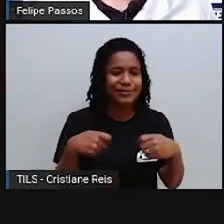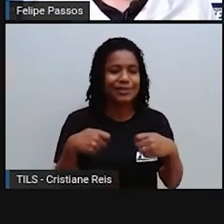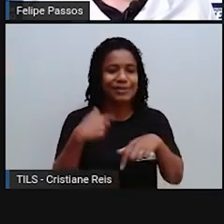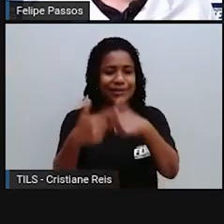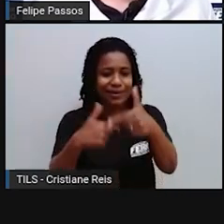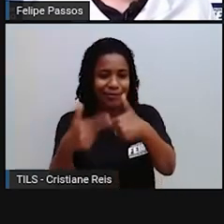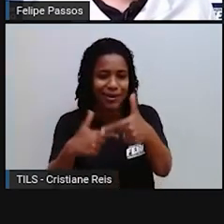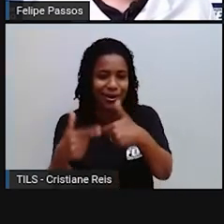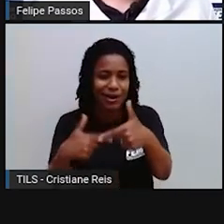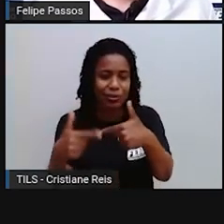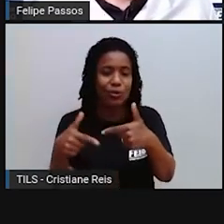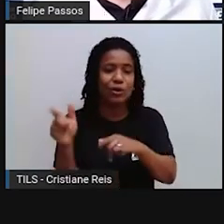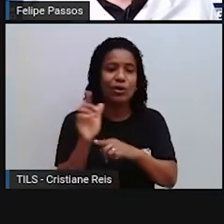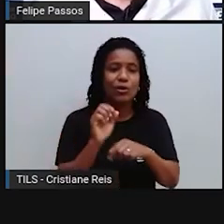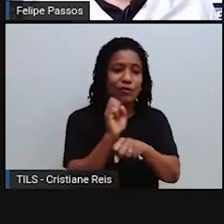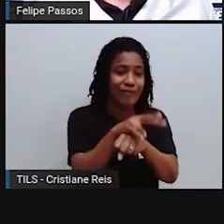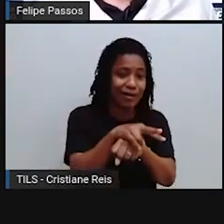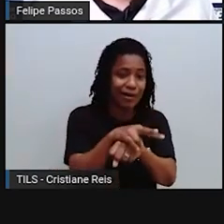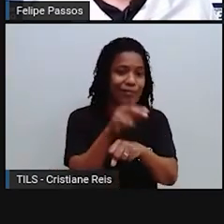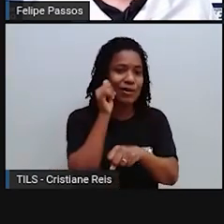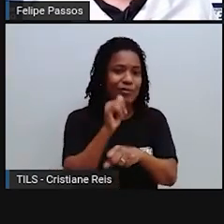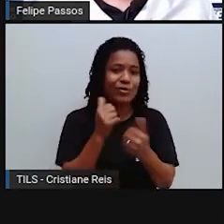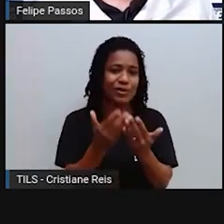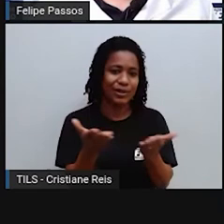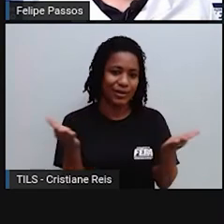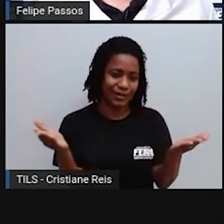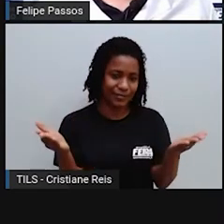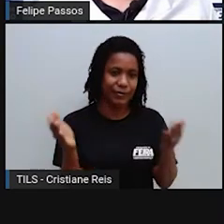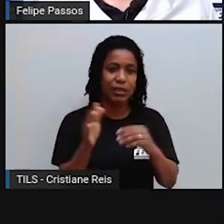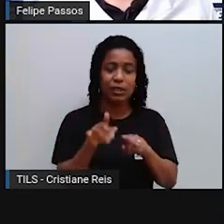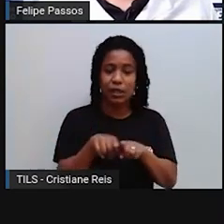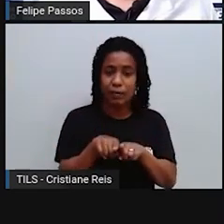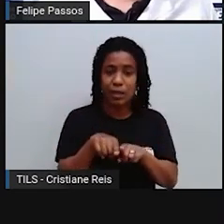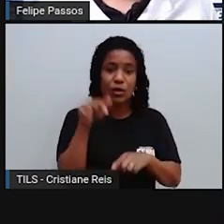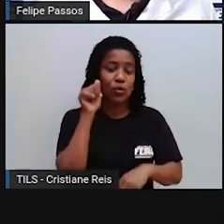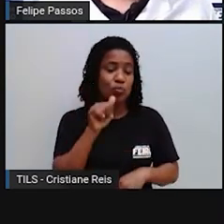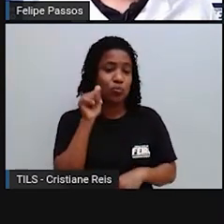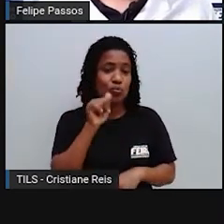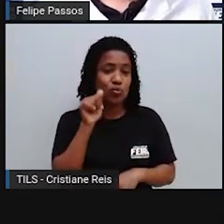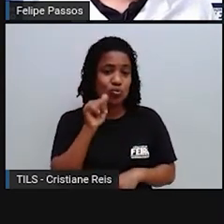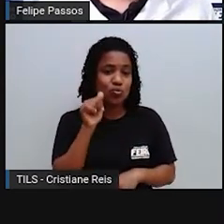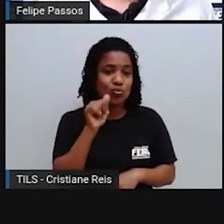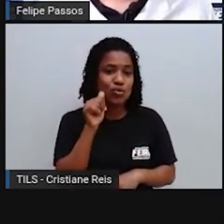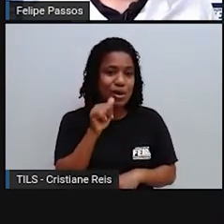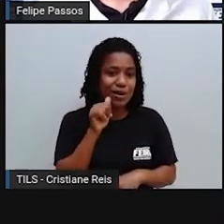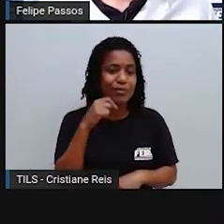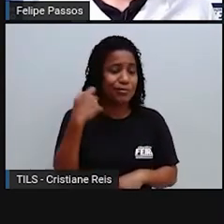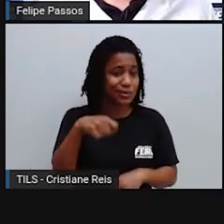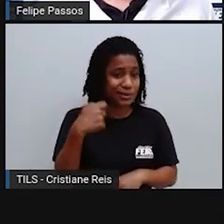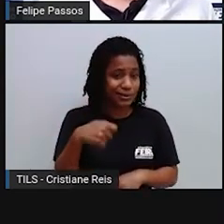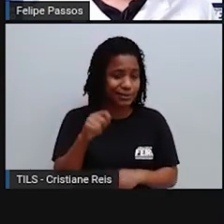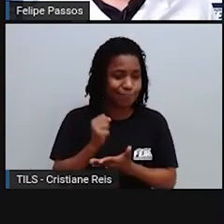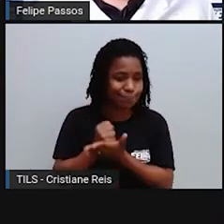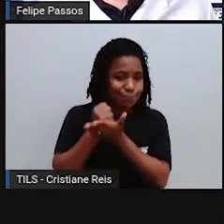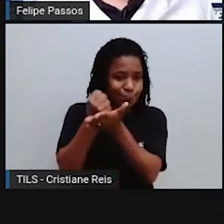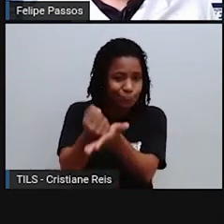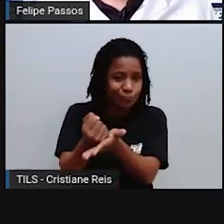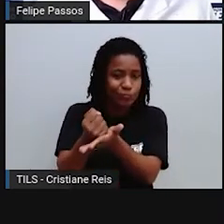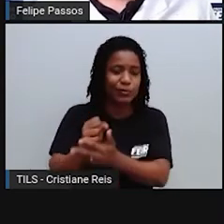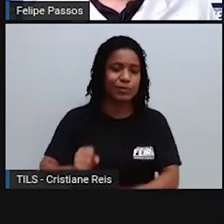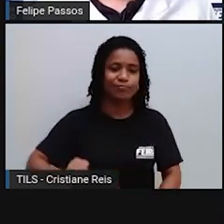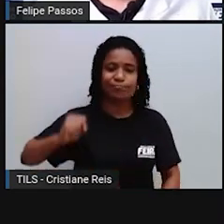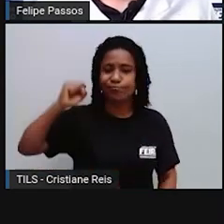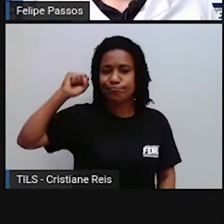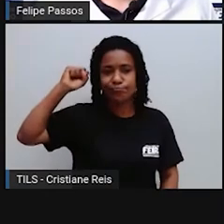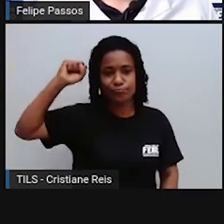para cargos iguais, promover o empoderamento feminino, esse termo tem sido muito falado, mas é justamente a mulher tomar